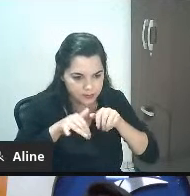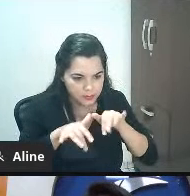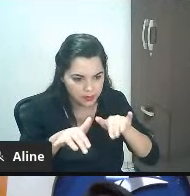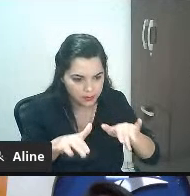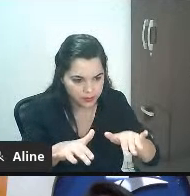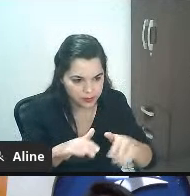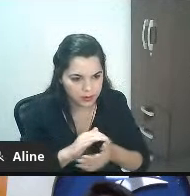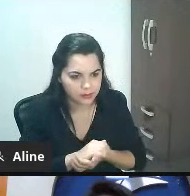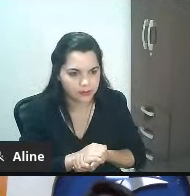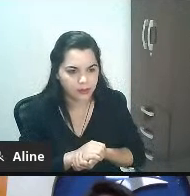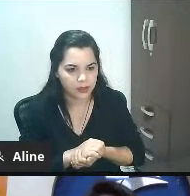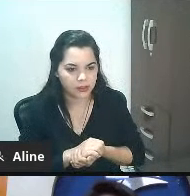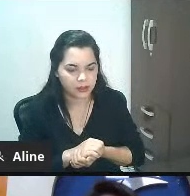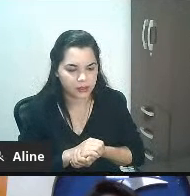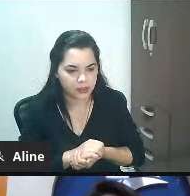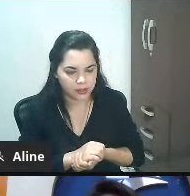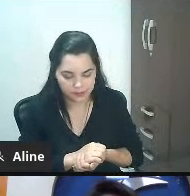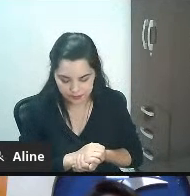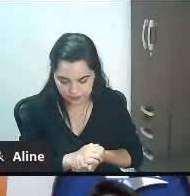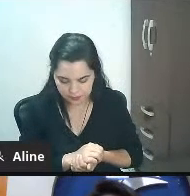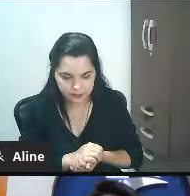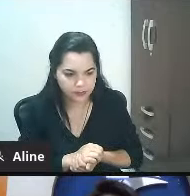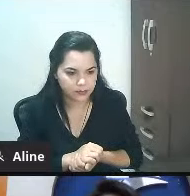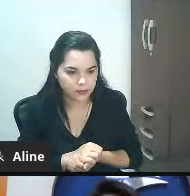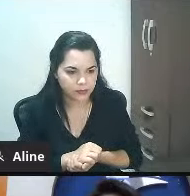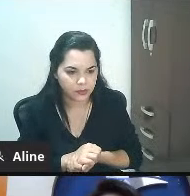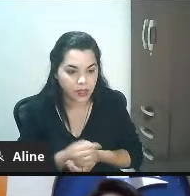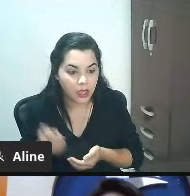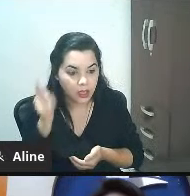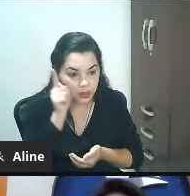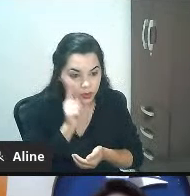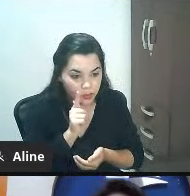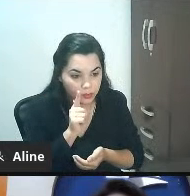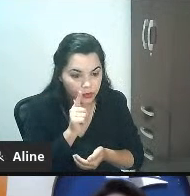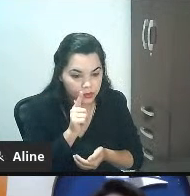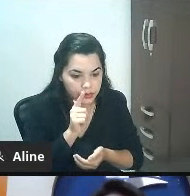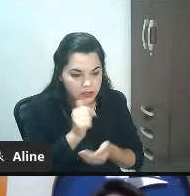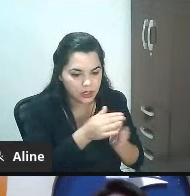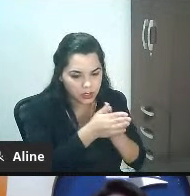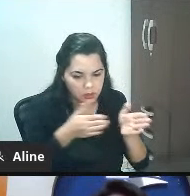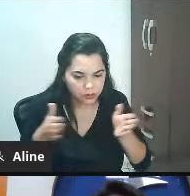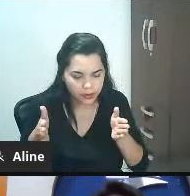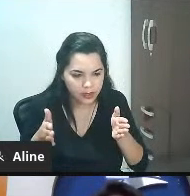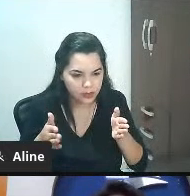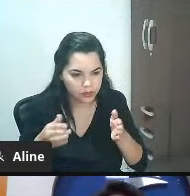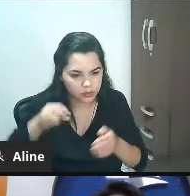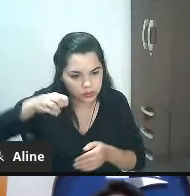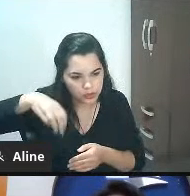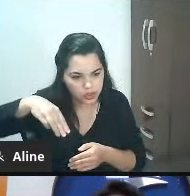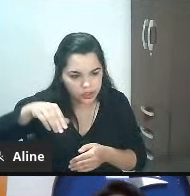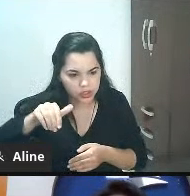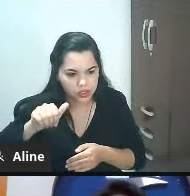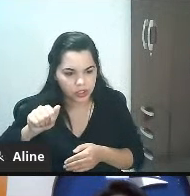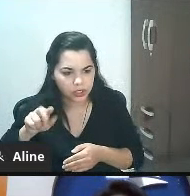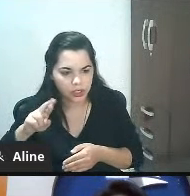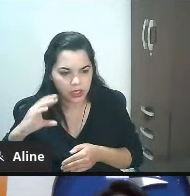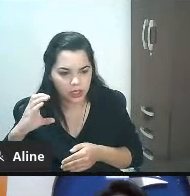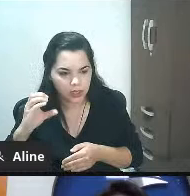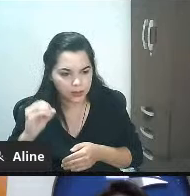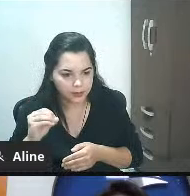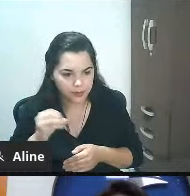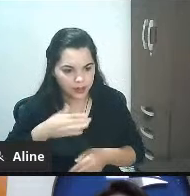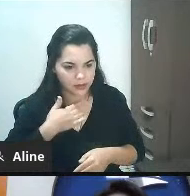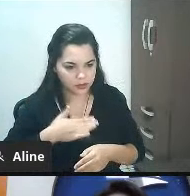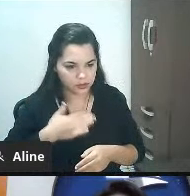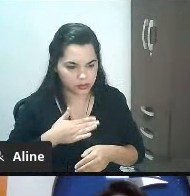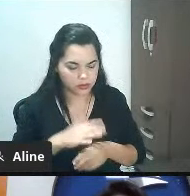que eu atendi entre março e julho julho e agosto mais de 1.600 pessoas